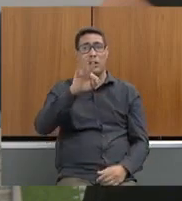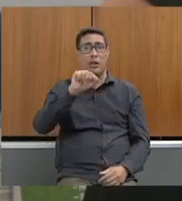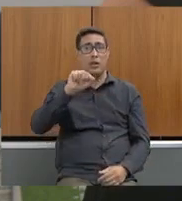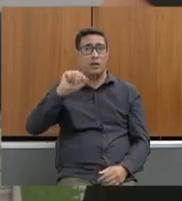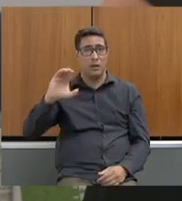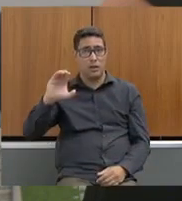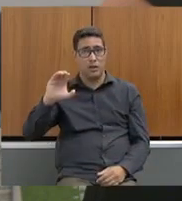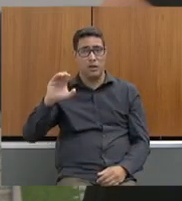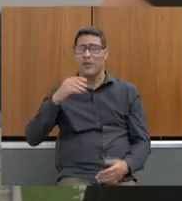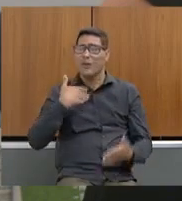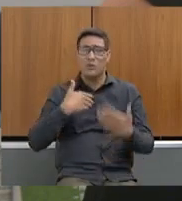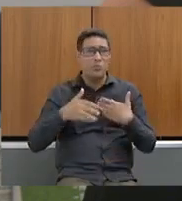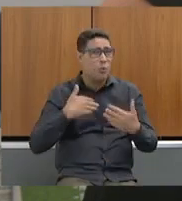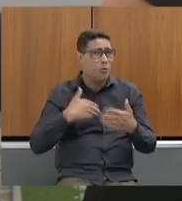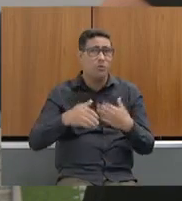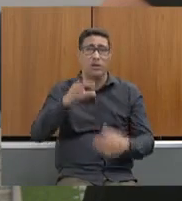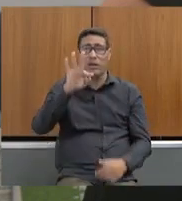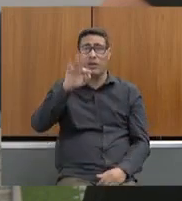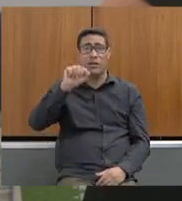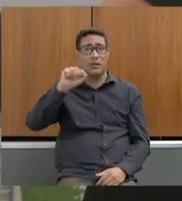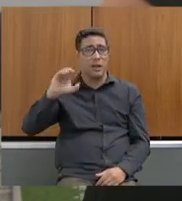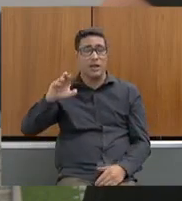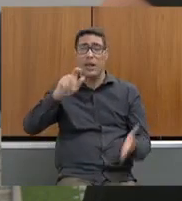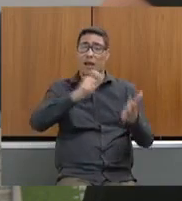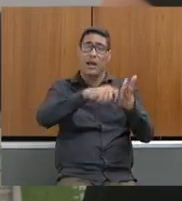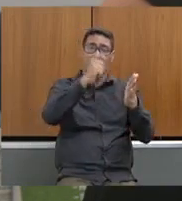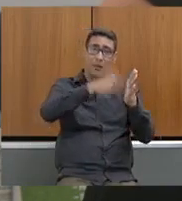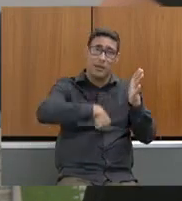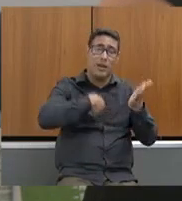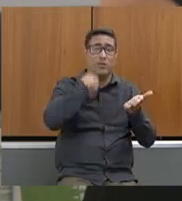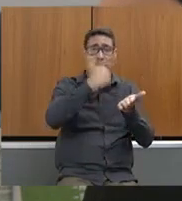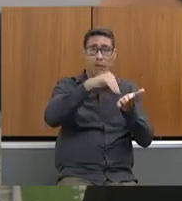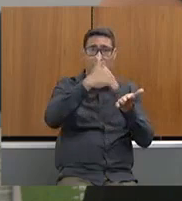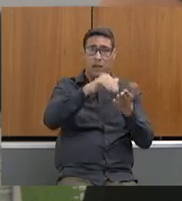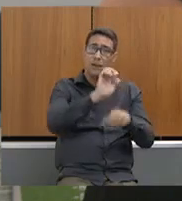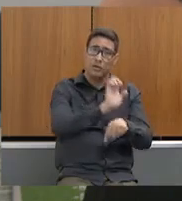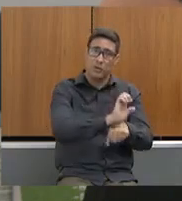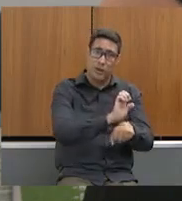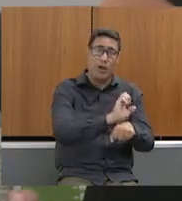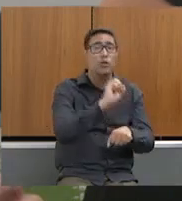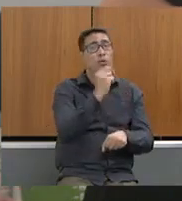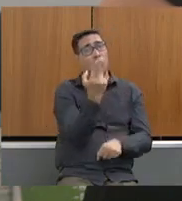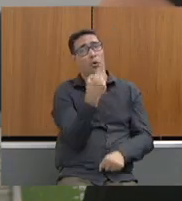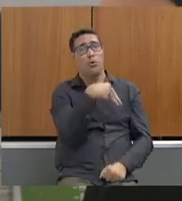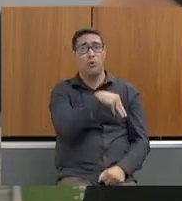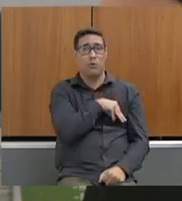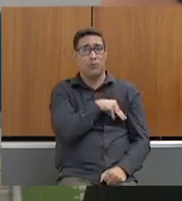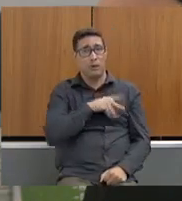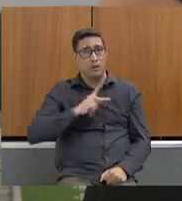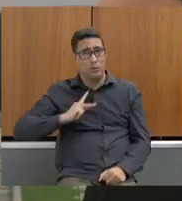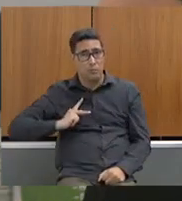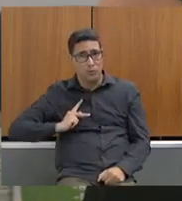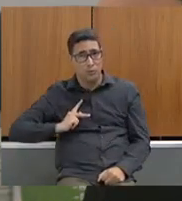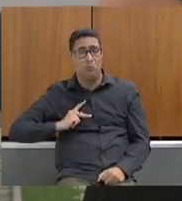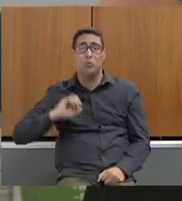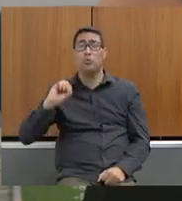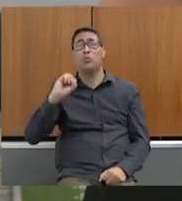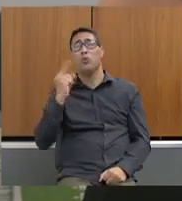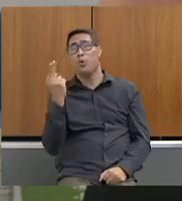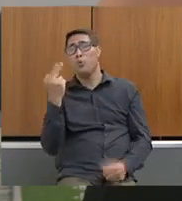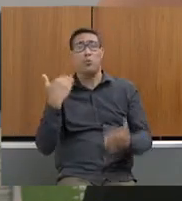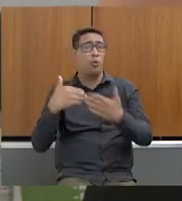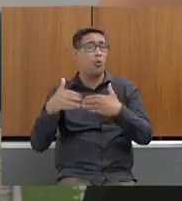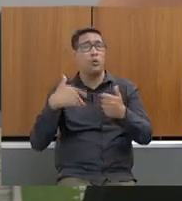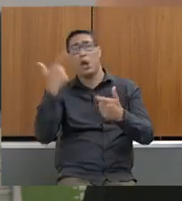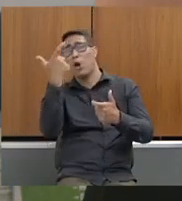eu digo qualquer TAC, falo assinado pela Secretaria de Estado ou pelo Ministério Público ou por qualquer outro órgão,